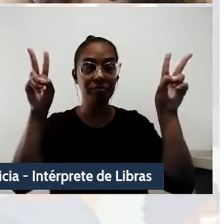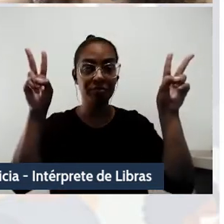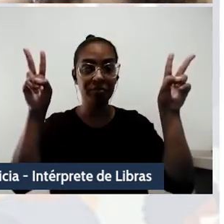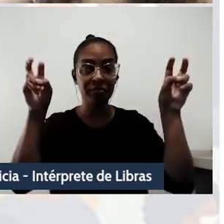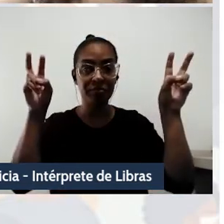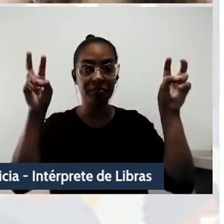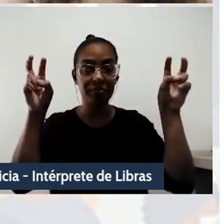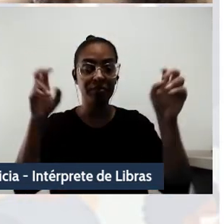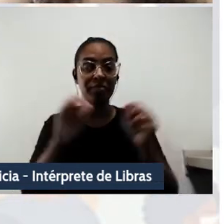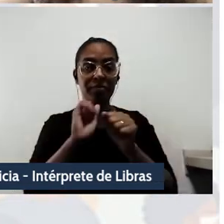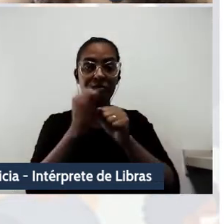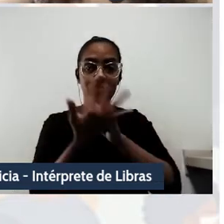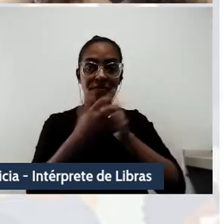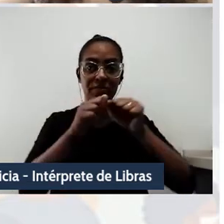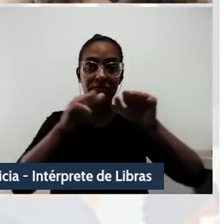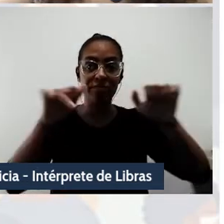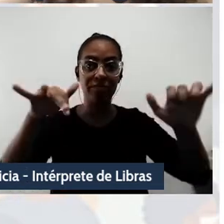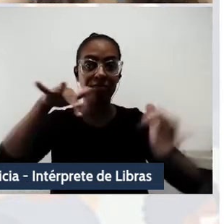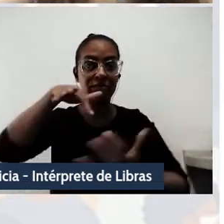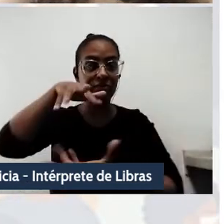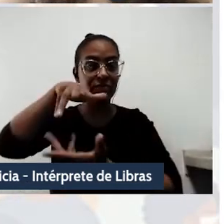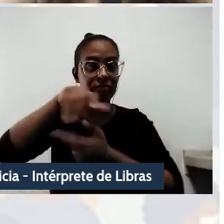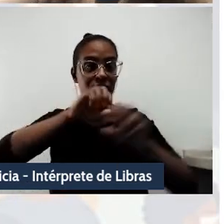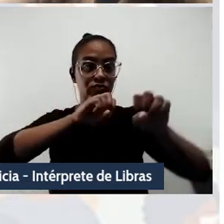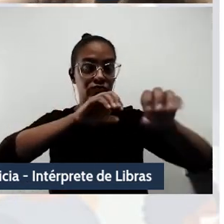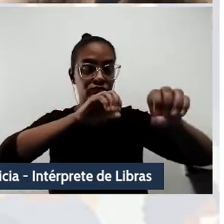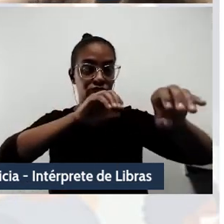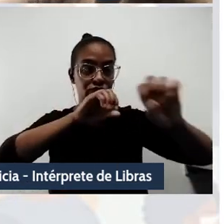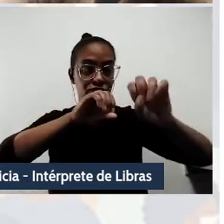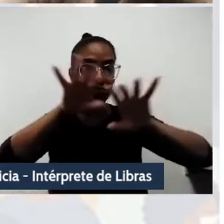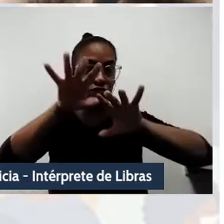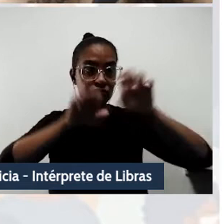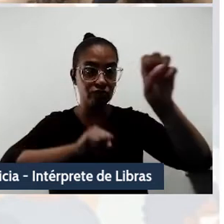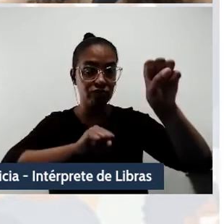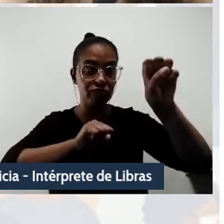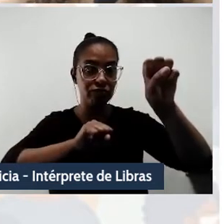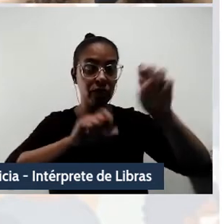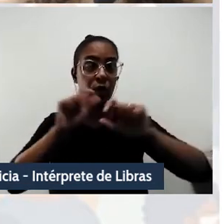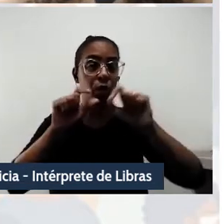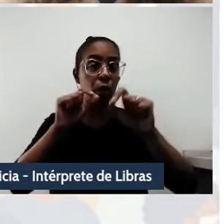Pandemia e Internacionalização do Ensino Superior, o que nos afeta.